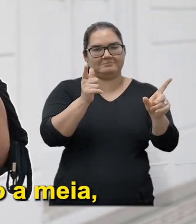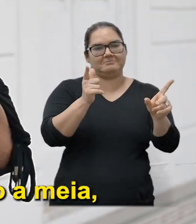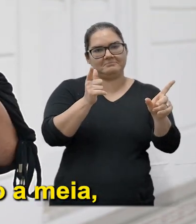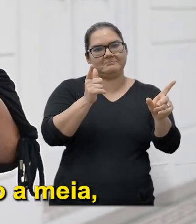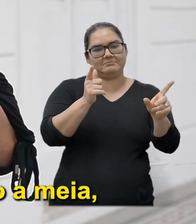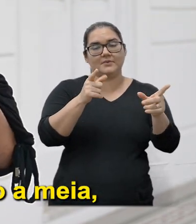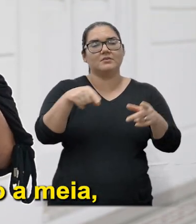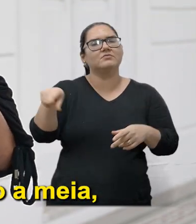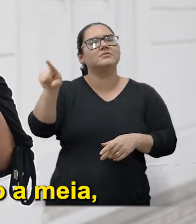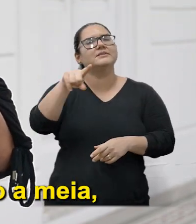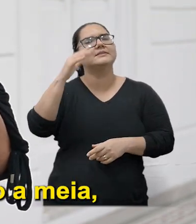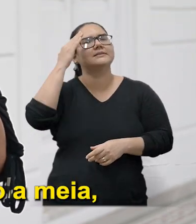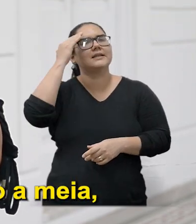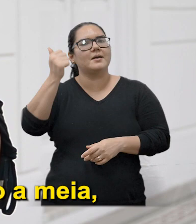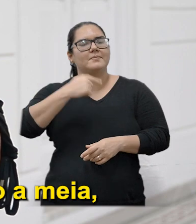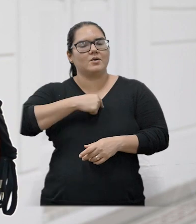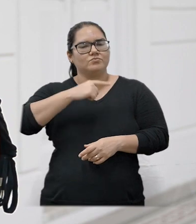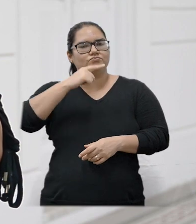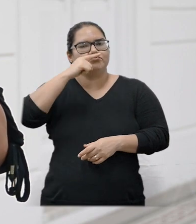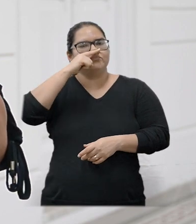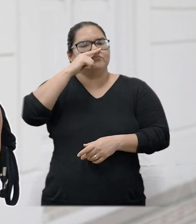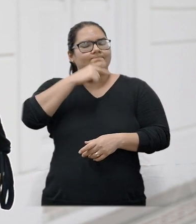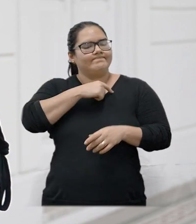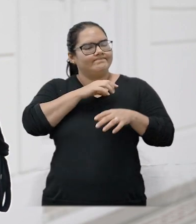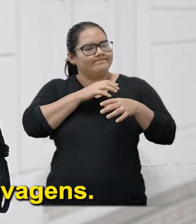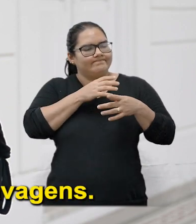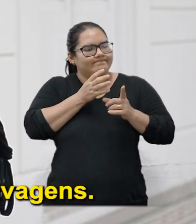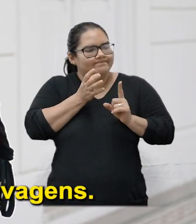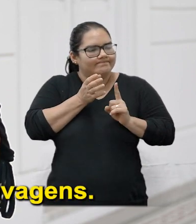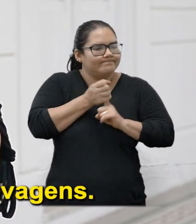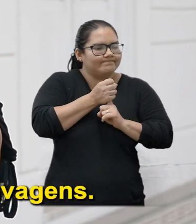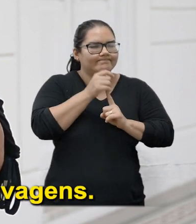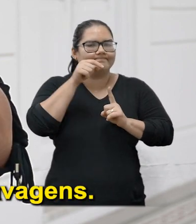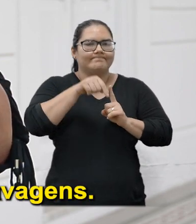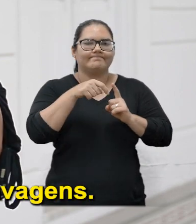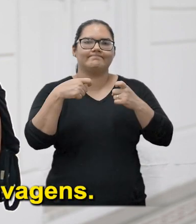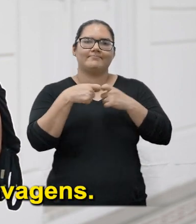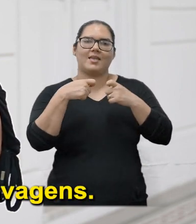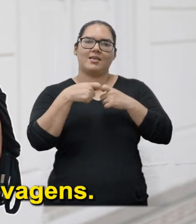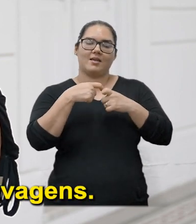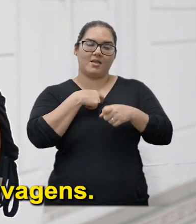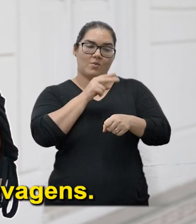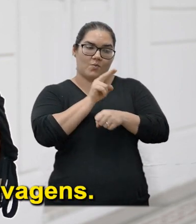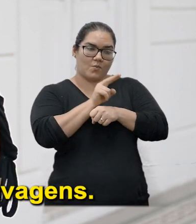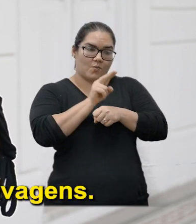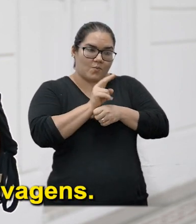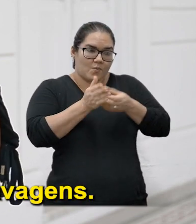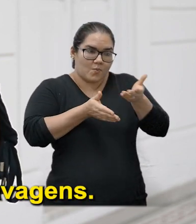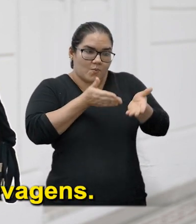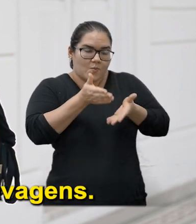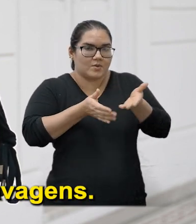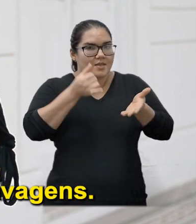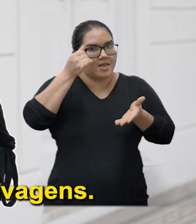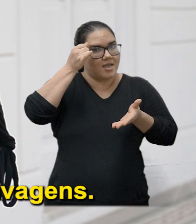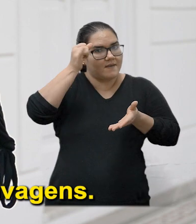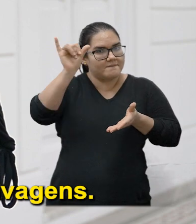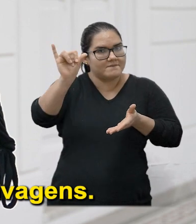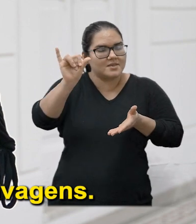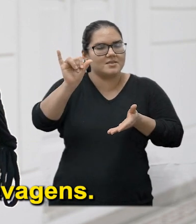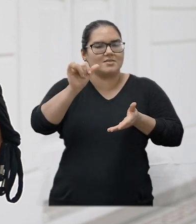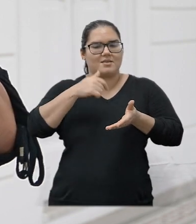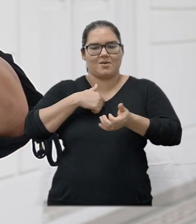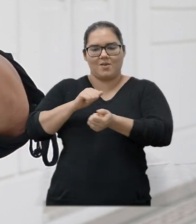meu apego Sincero A meia Eu cuidava Para que ela Não se desmanchasse Durante as lavagens